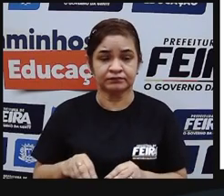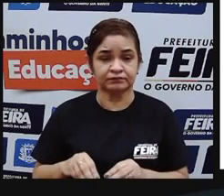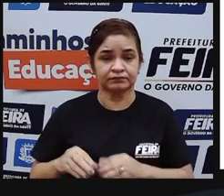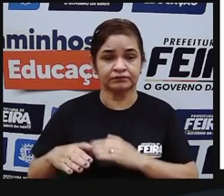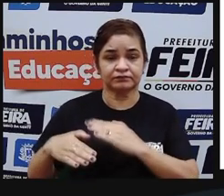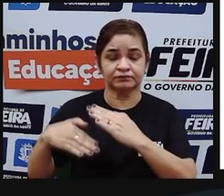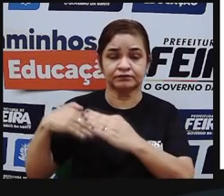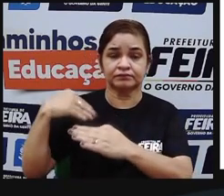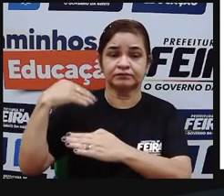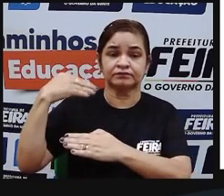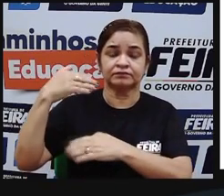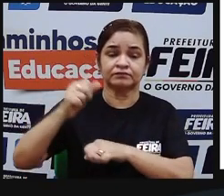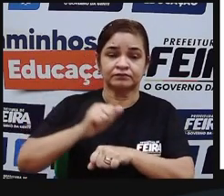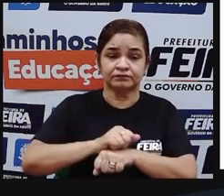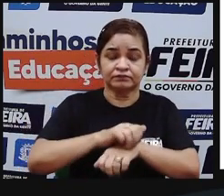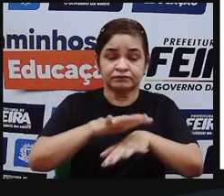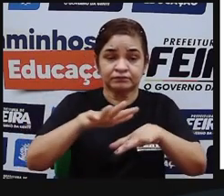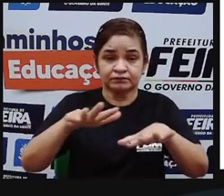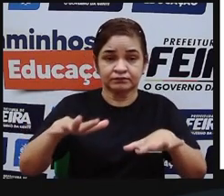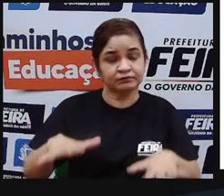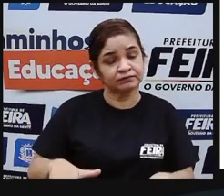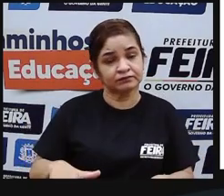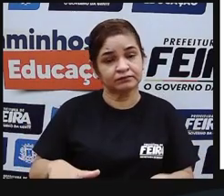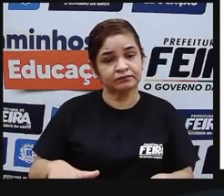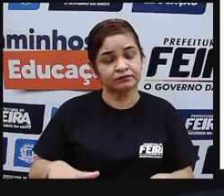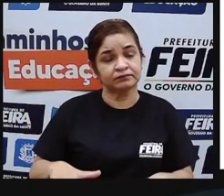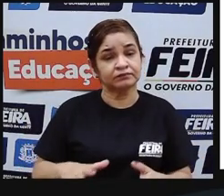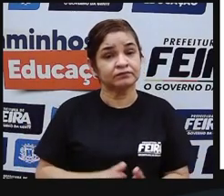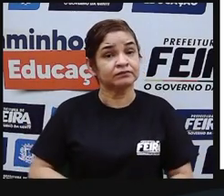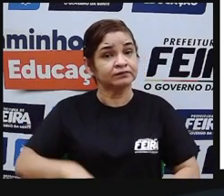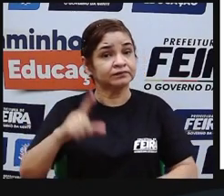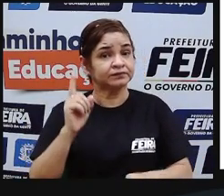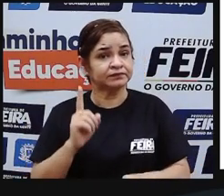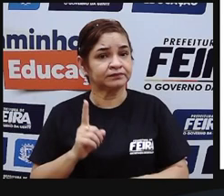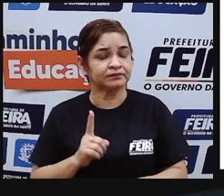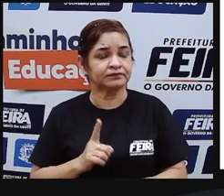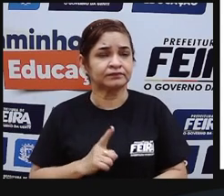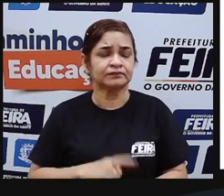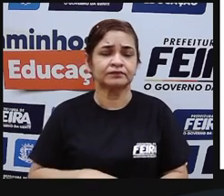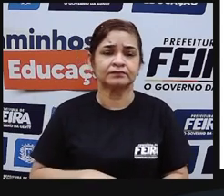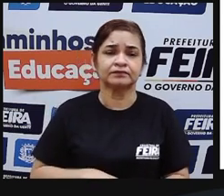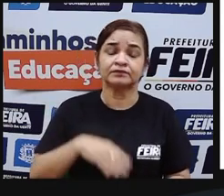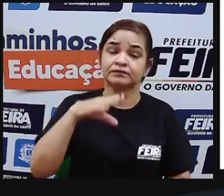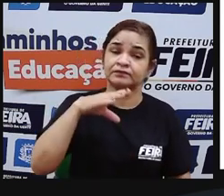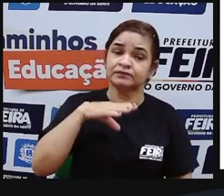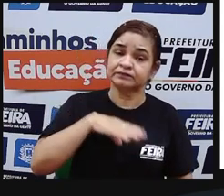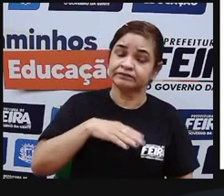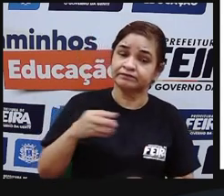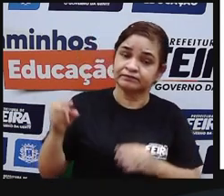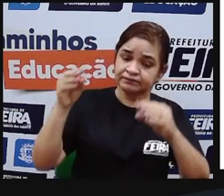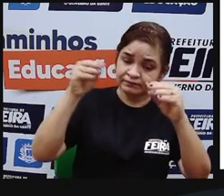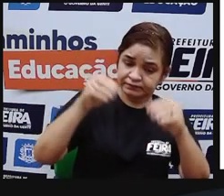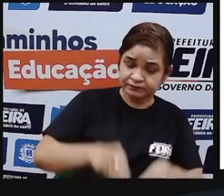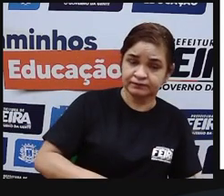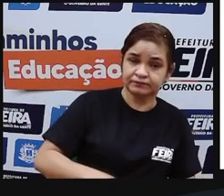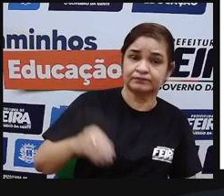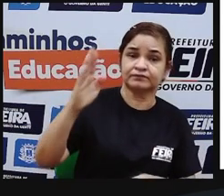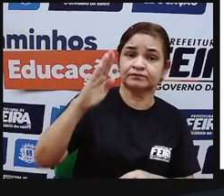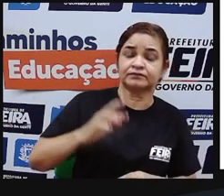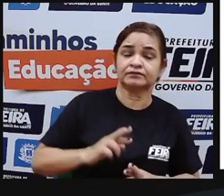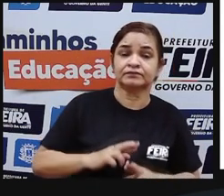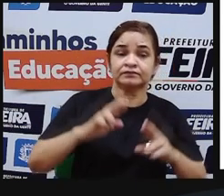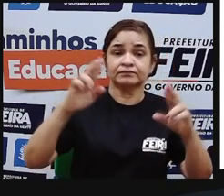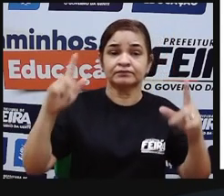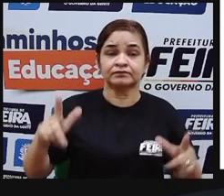a colonização. Ou seja, do momento em que o europeu pisou no solo americano, as diferentes